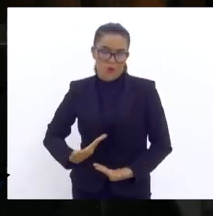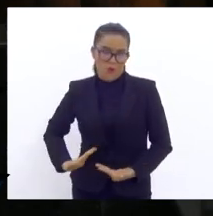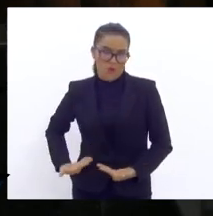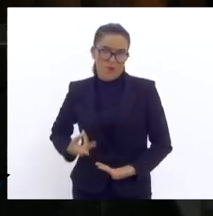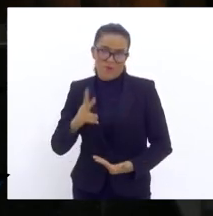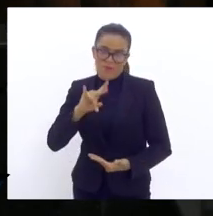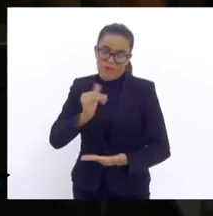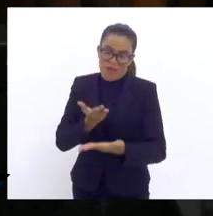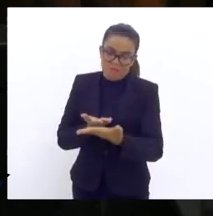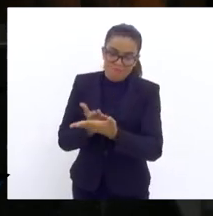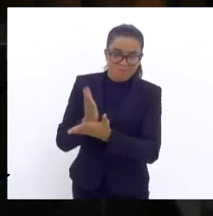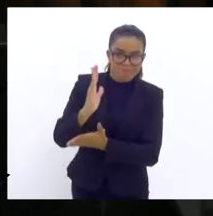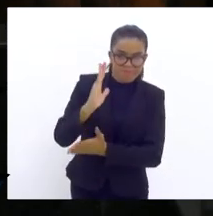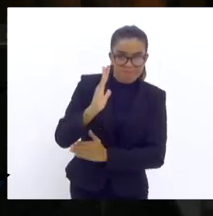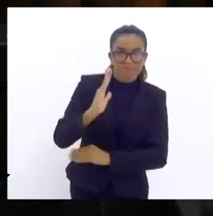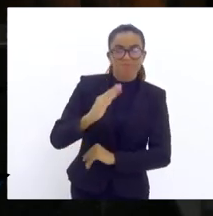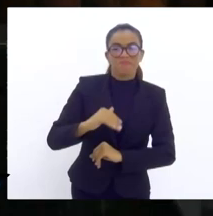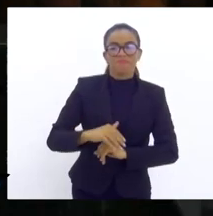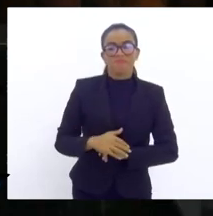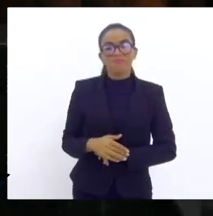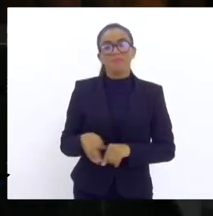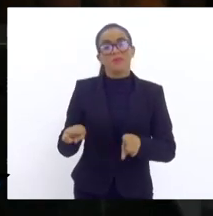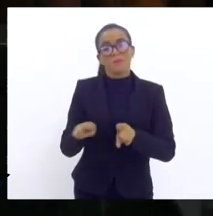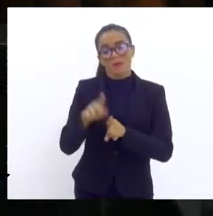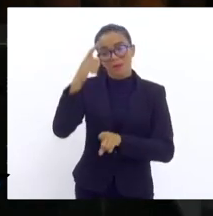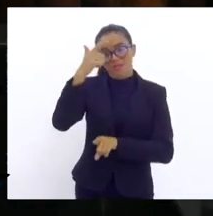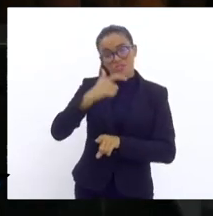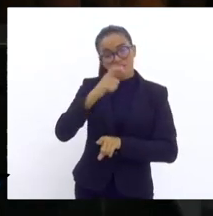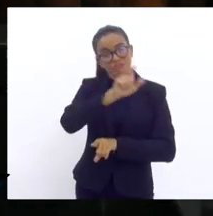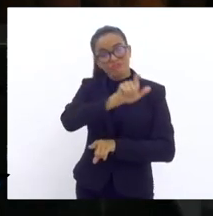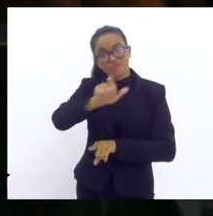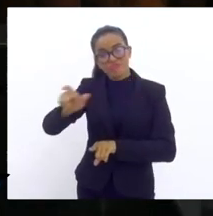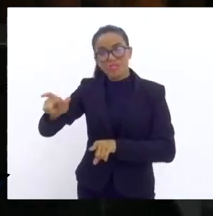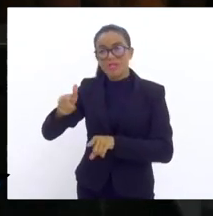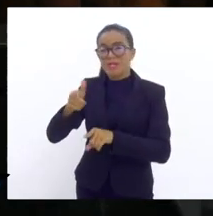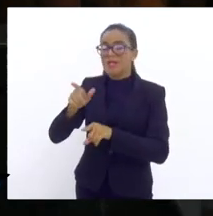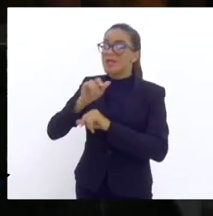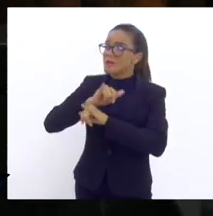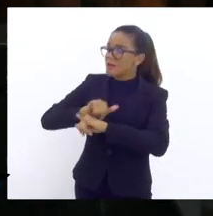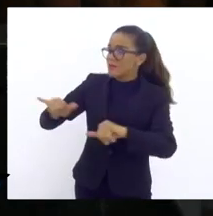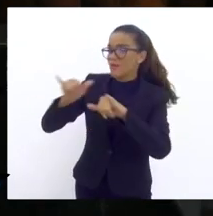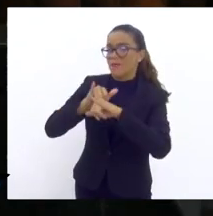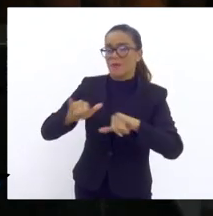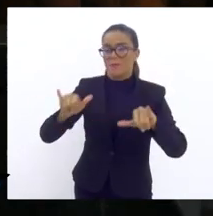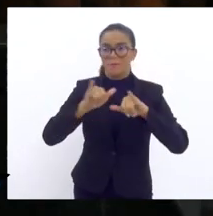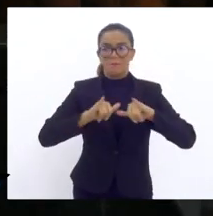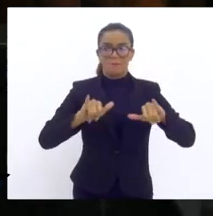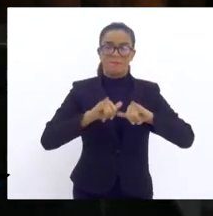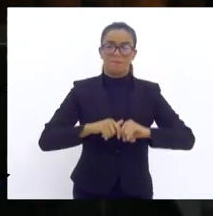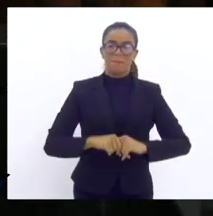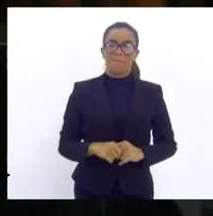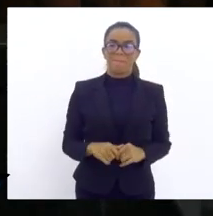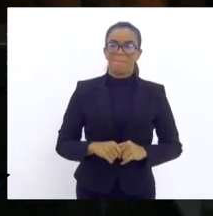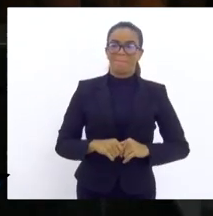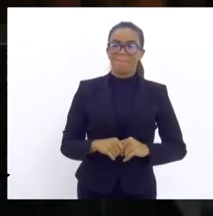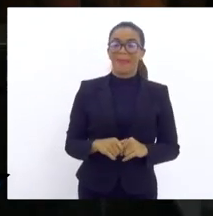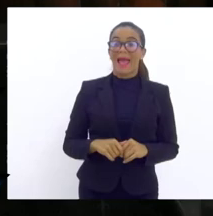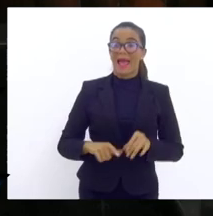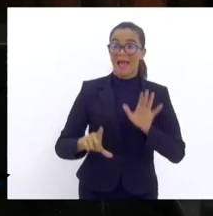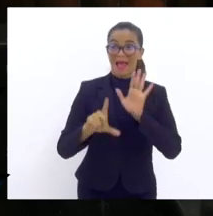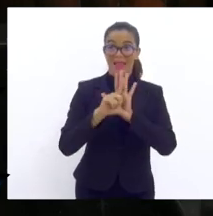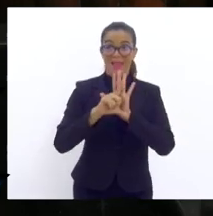pra que a gente possa informar. Dica de passagem que a lei